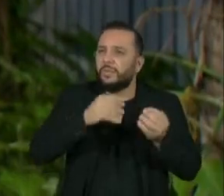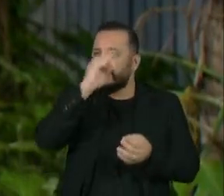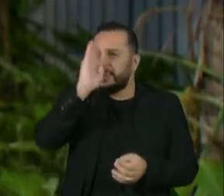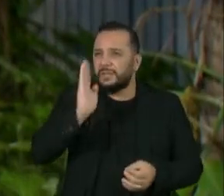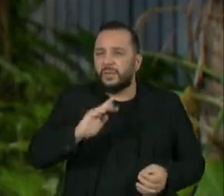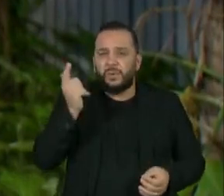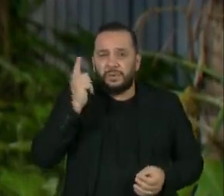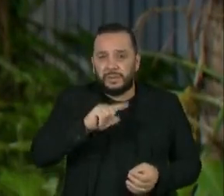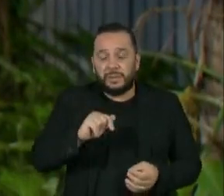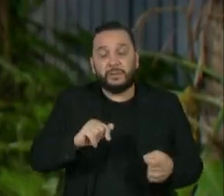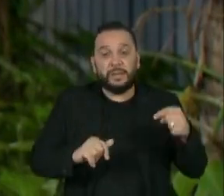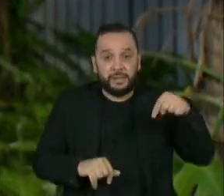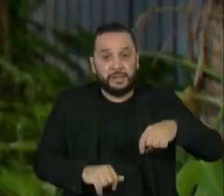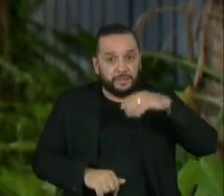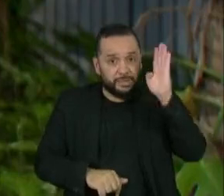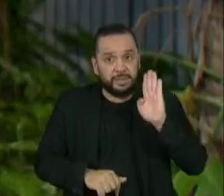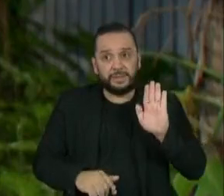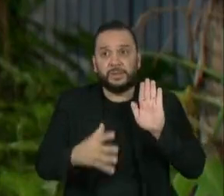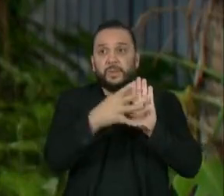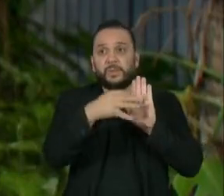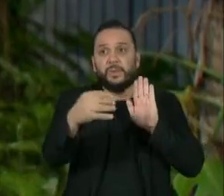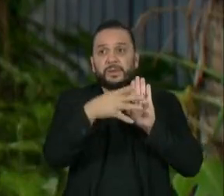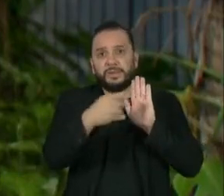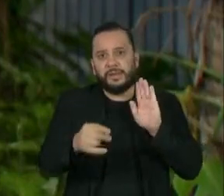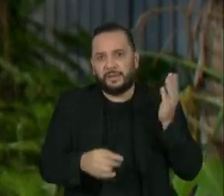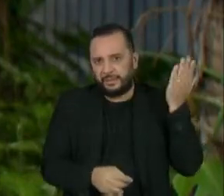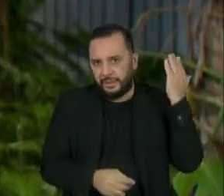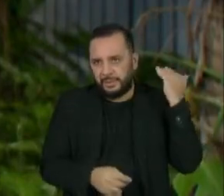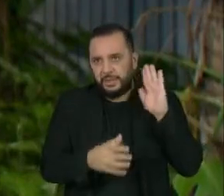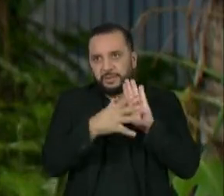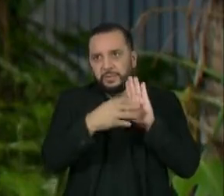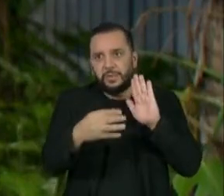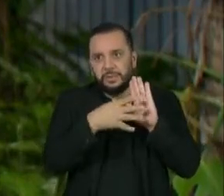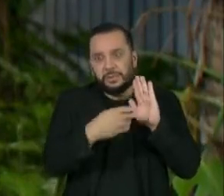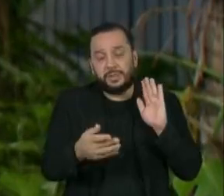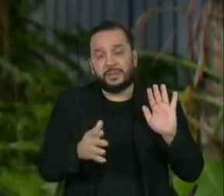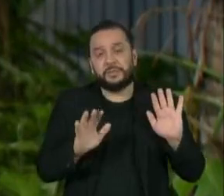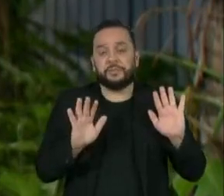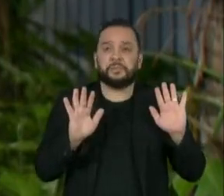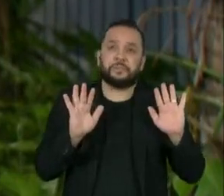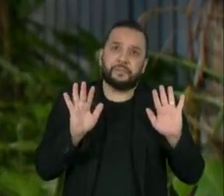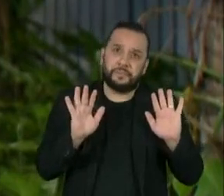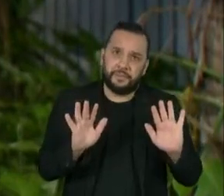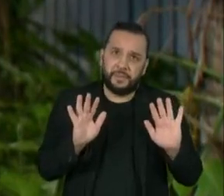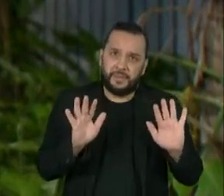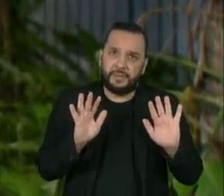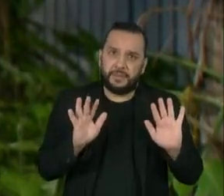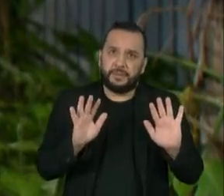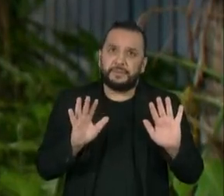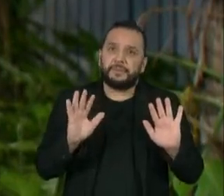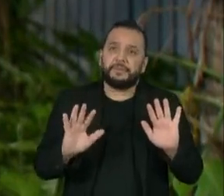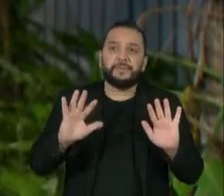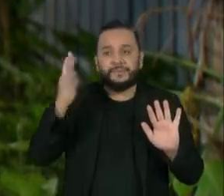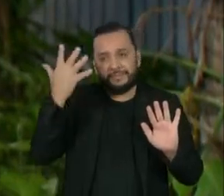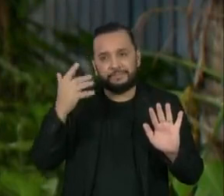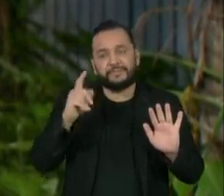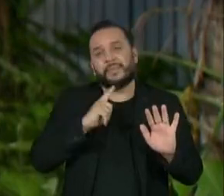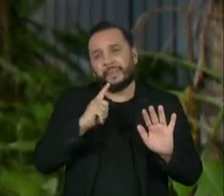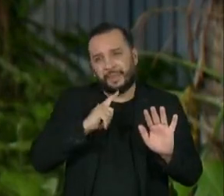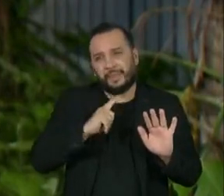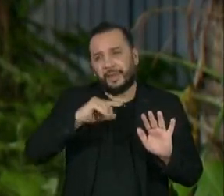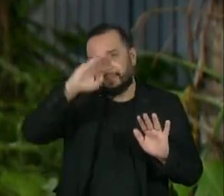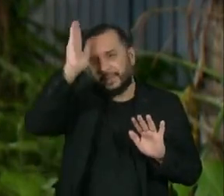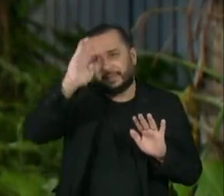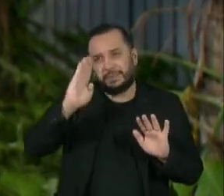a gente era um modelo para esses países, mas nós tivemos sim um retrocesso,